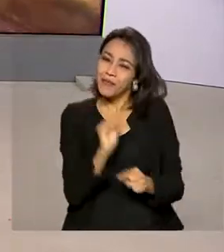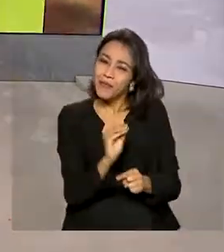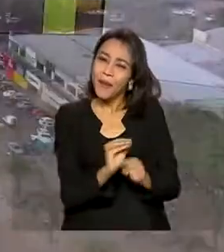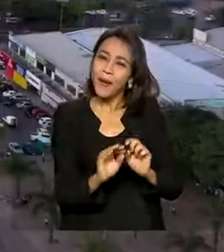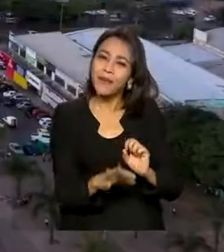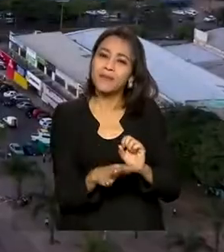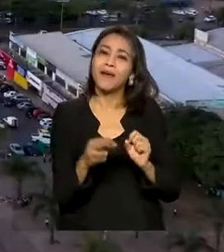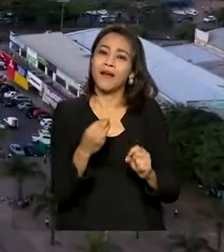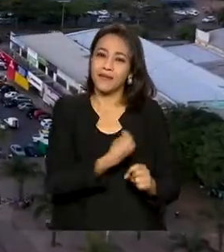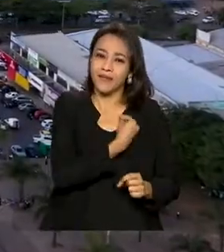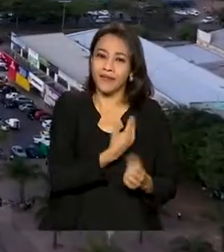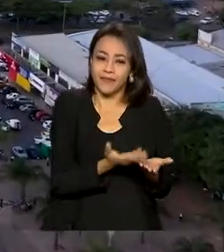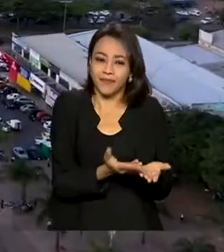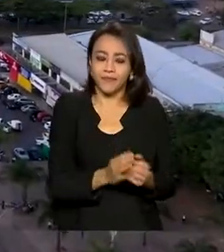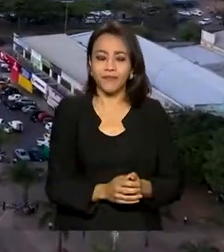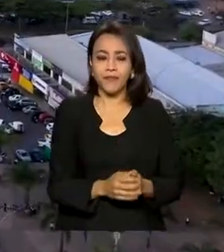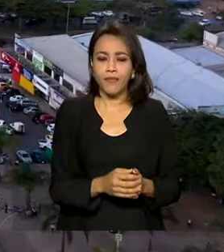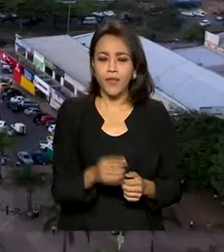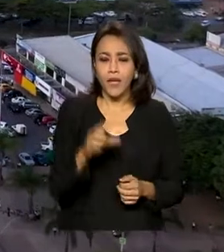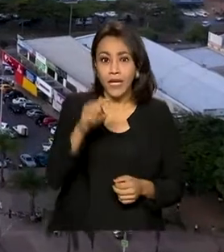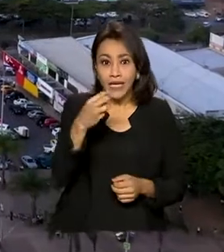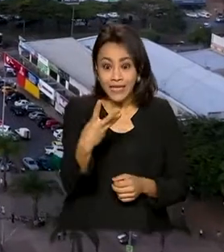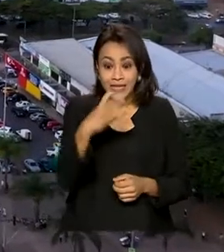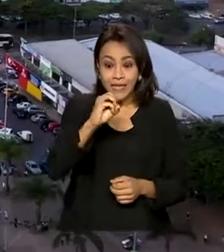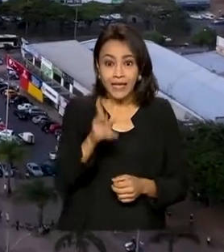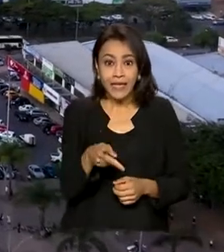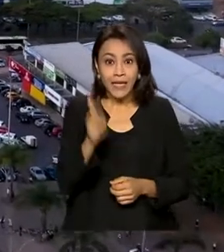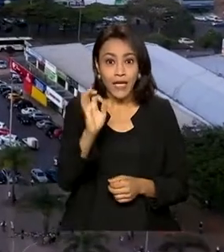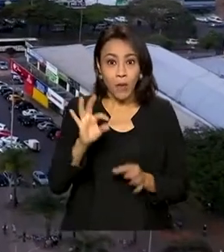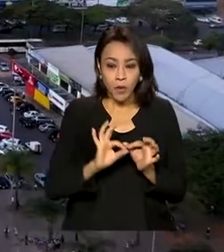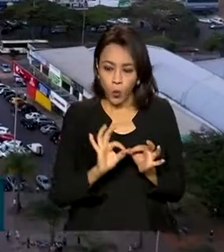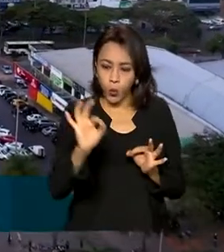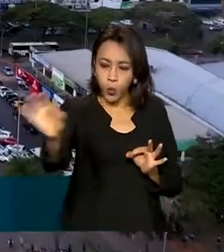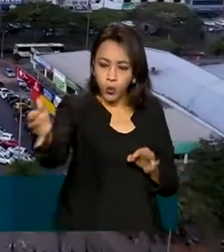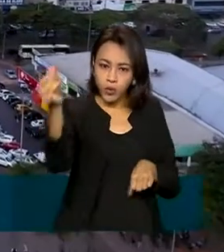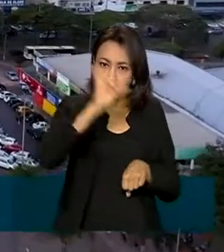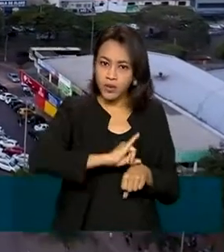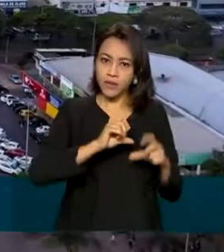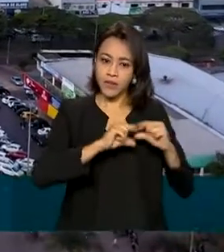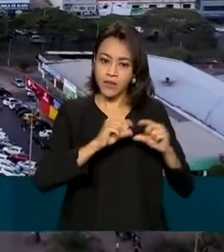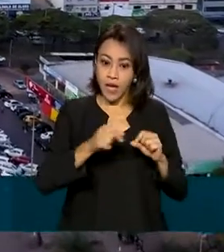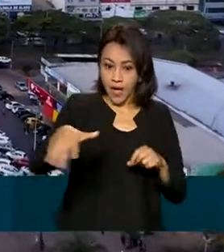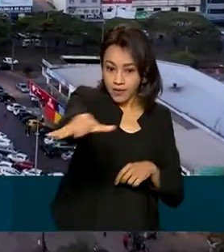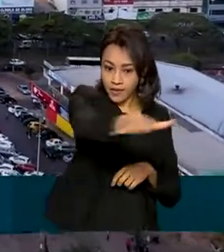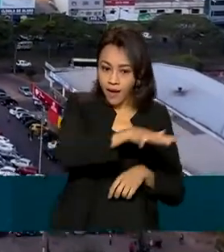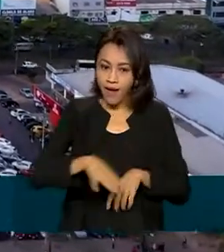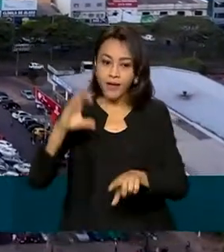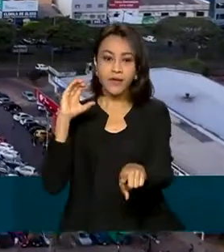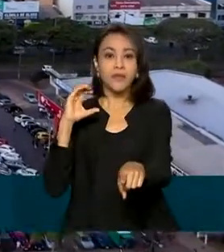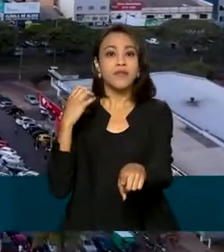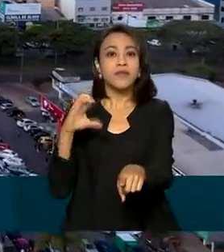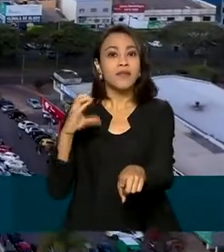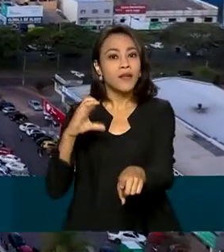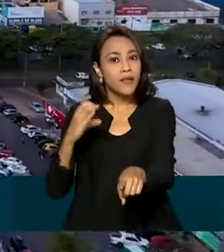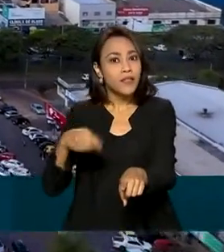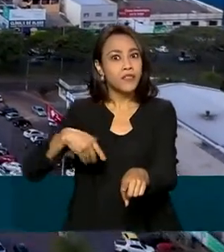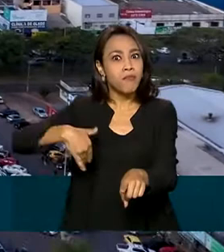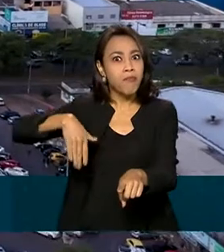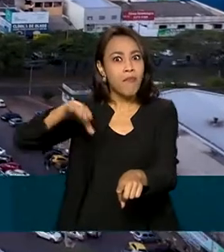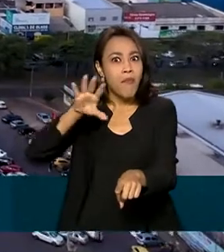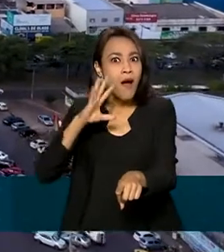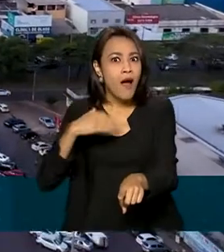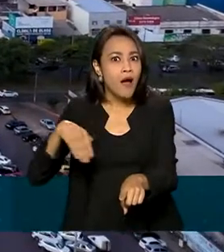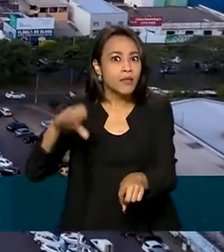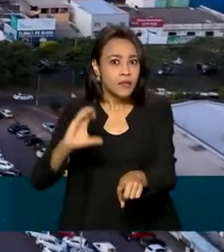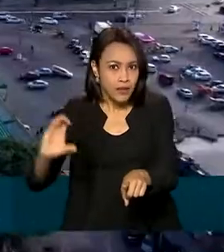vida. Há pouco mais de 30 quilômetros do centro de Brasília, Ceilândia é a região administrativa mais populosa